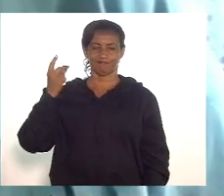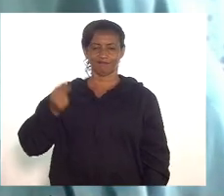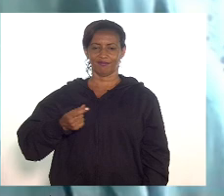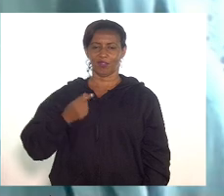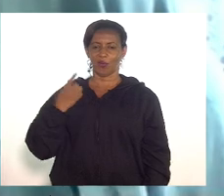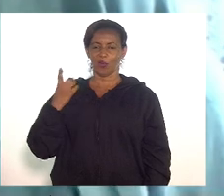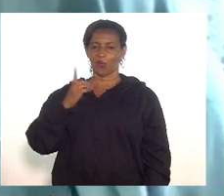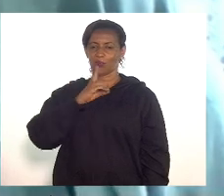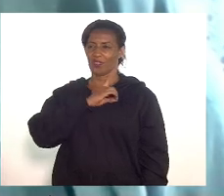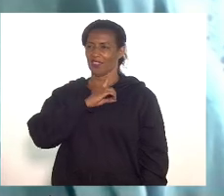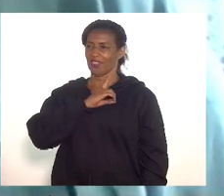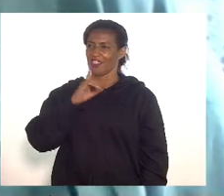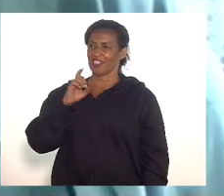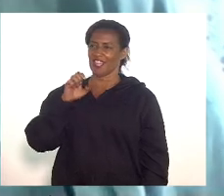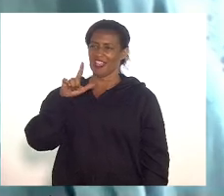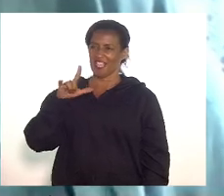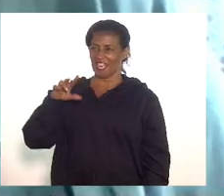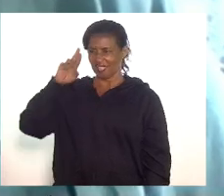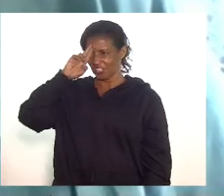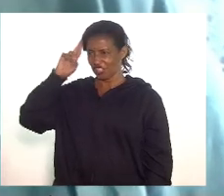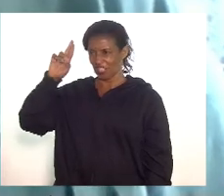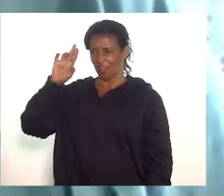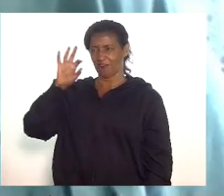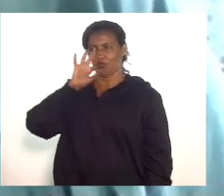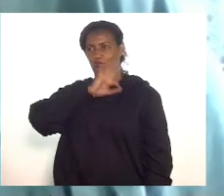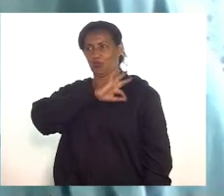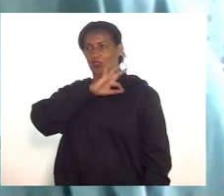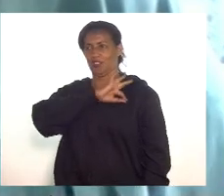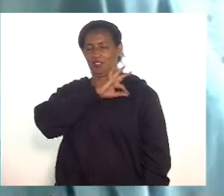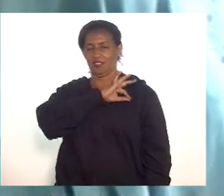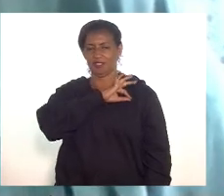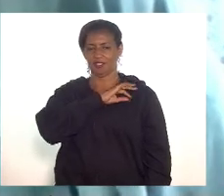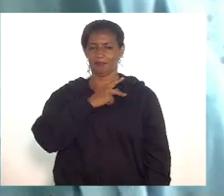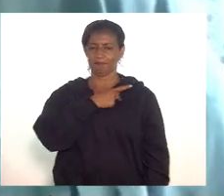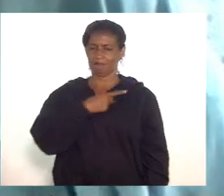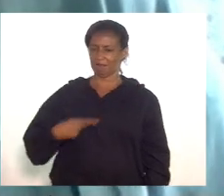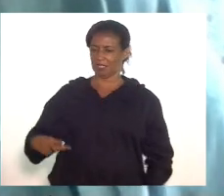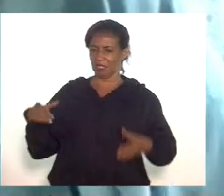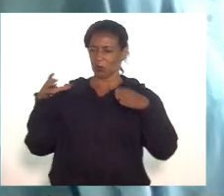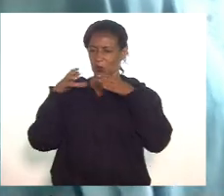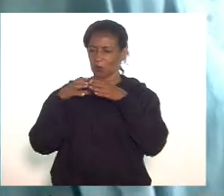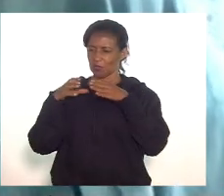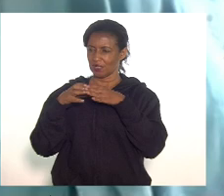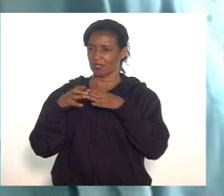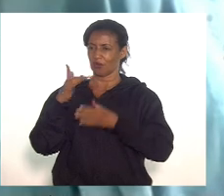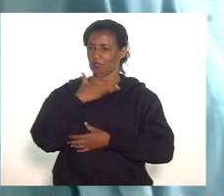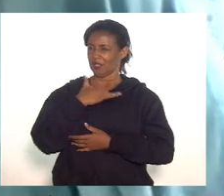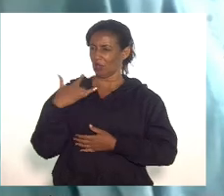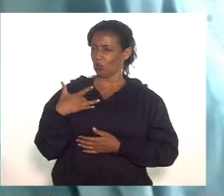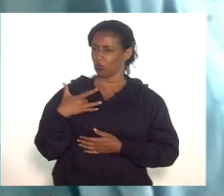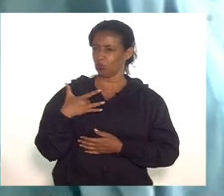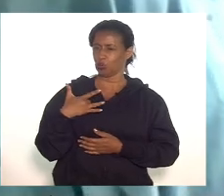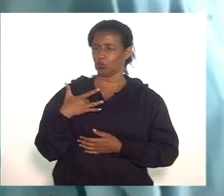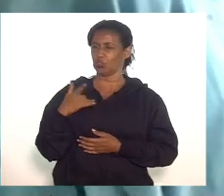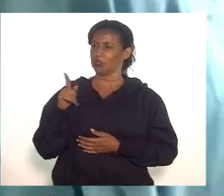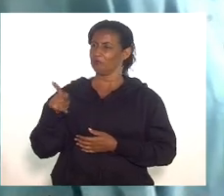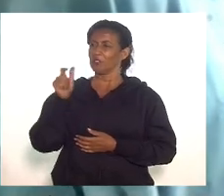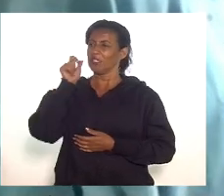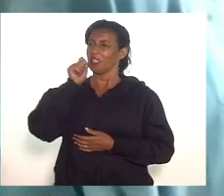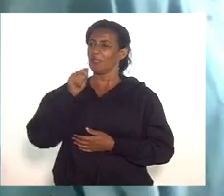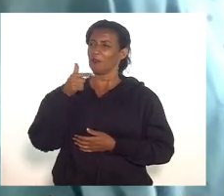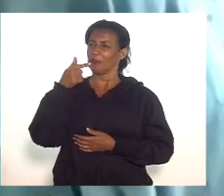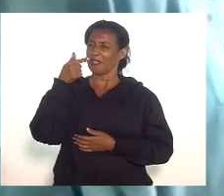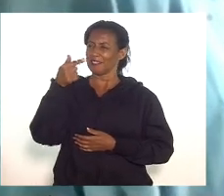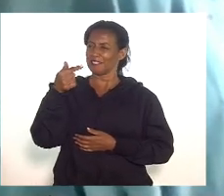delegada, militante, chefe de polícia, presidente da Comissão de Saúde. Quer dizer, é uma mulher de sete